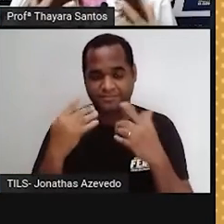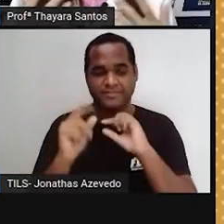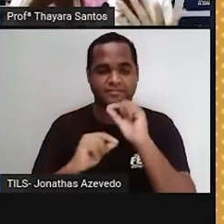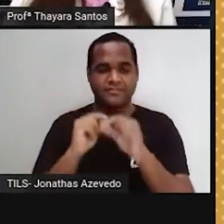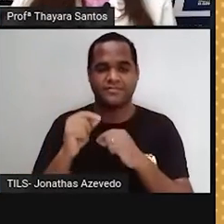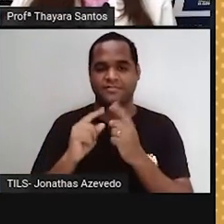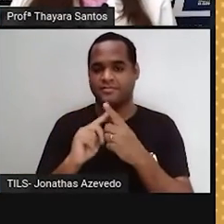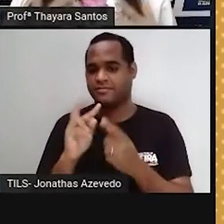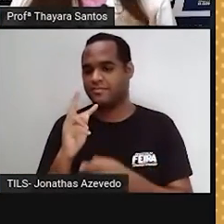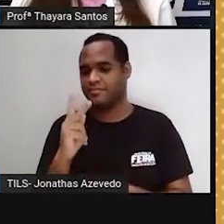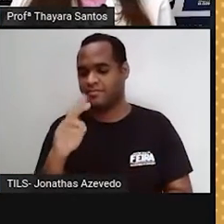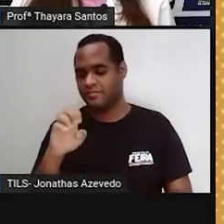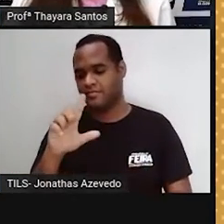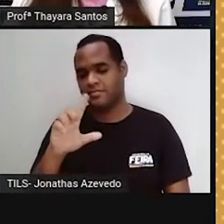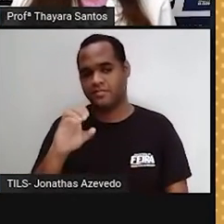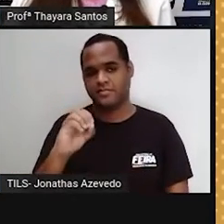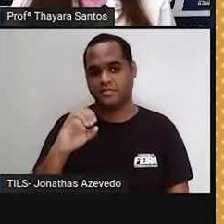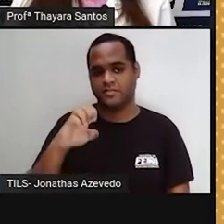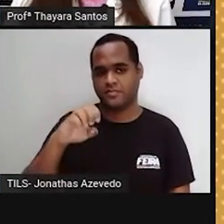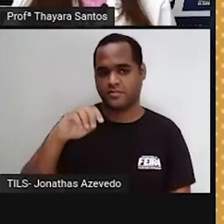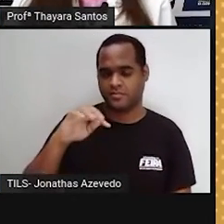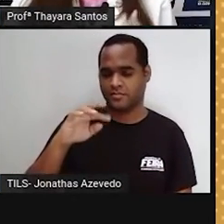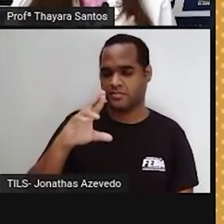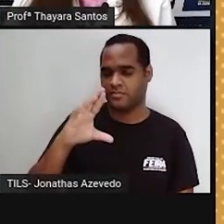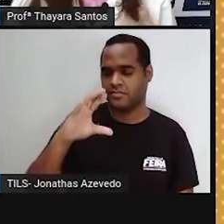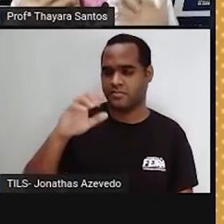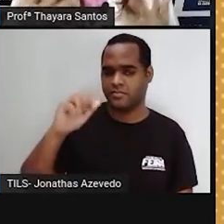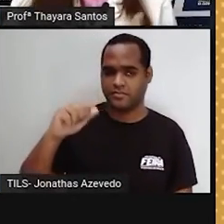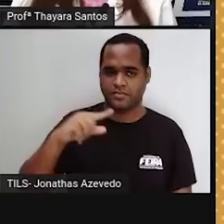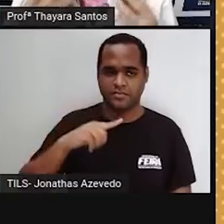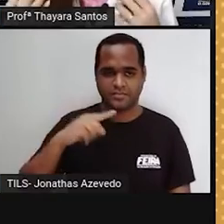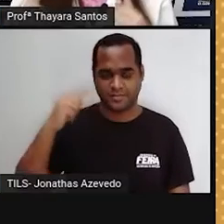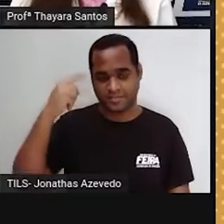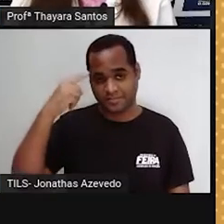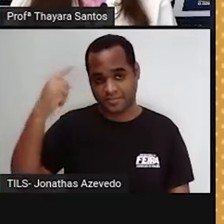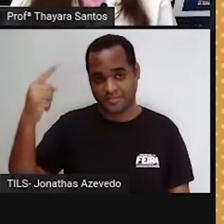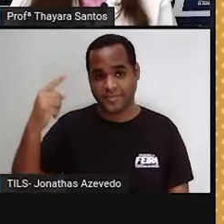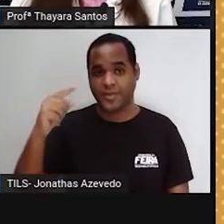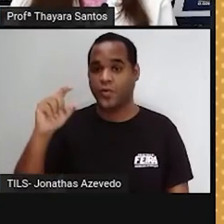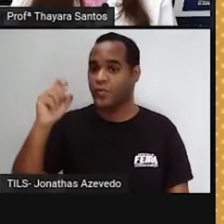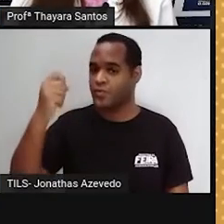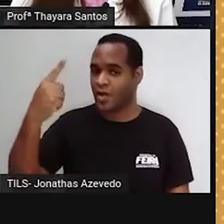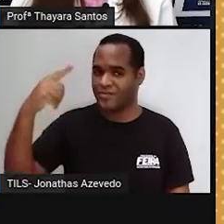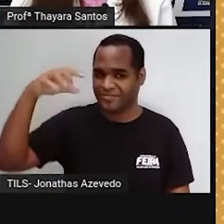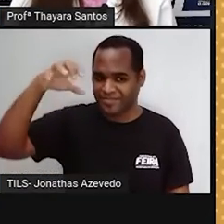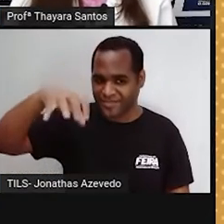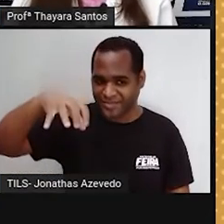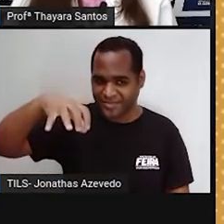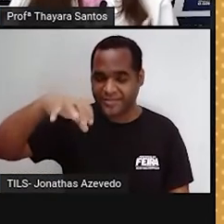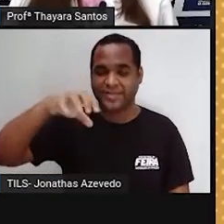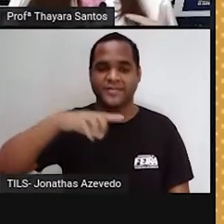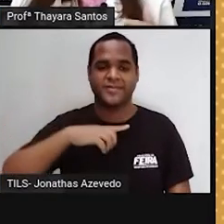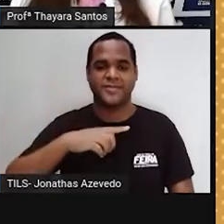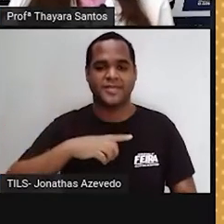teoria heliocêntrica que vocês já devem ter escutado falar. Que diz que é o sol que tá no centro do sistema solar.